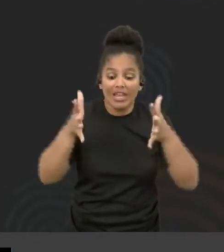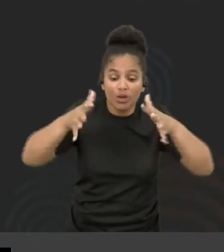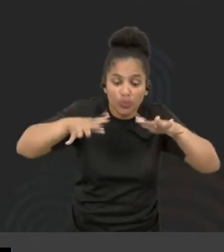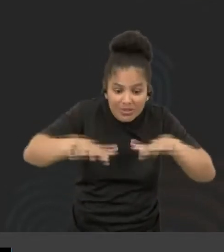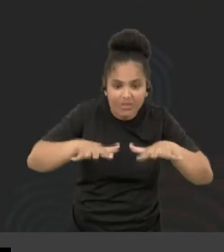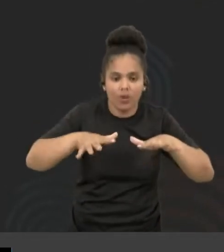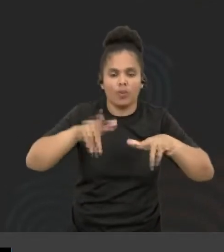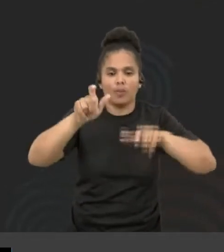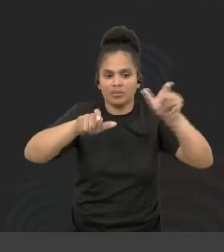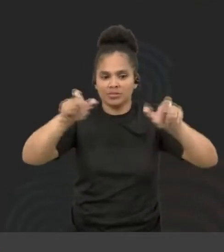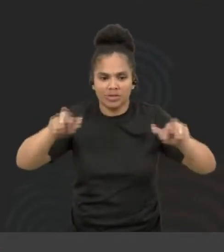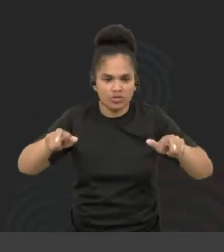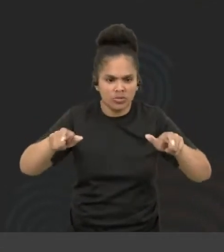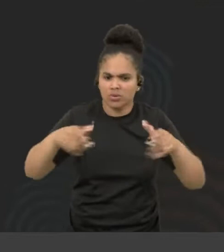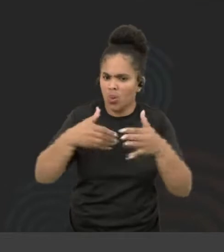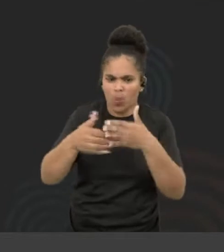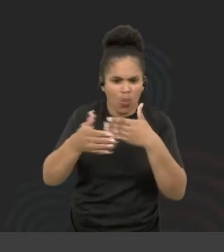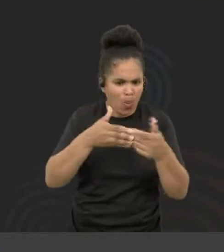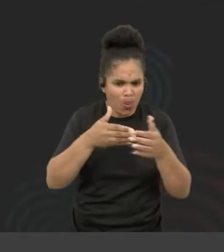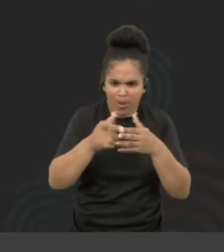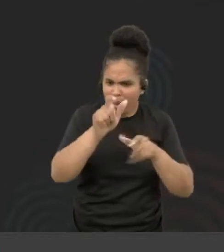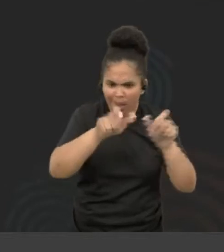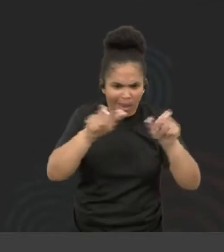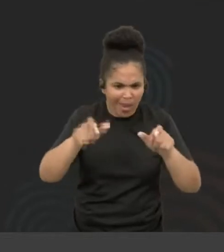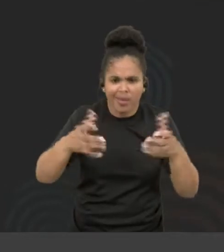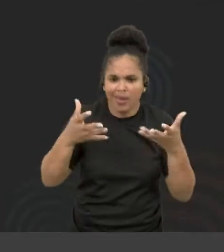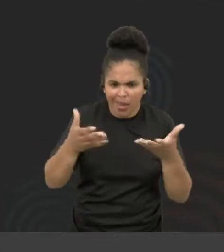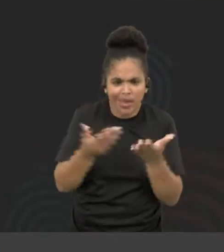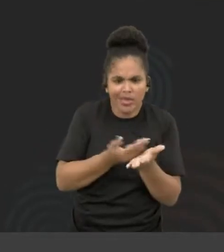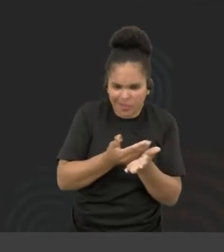E qualquer um que quiser começar agora, pode começar.